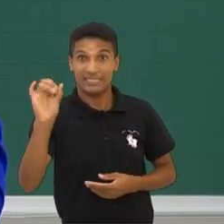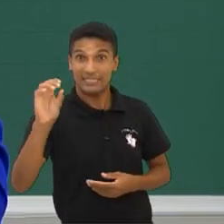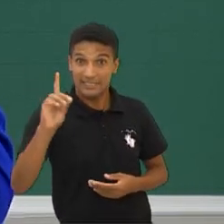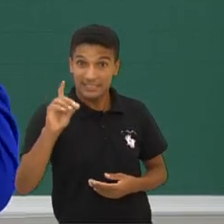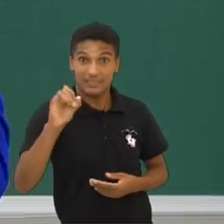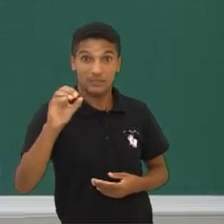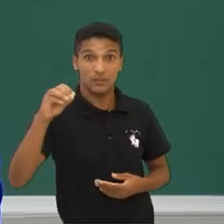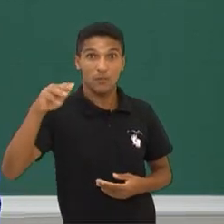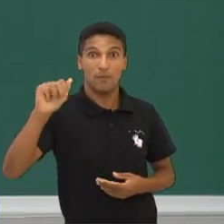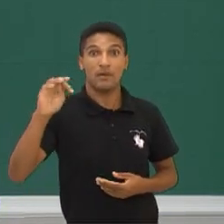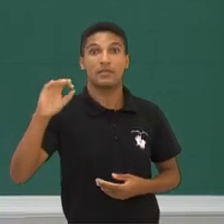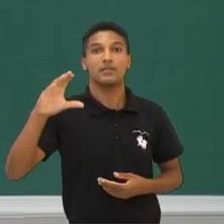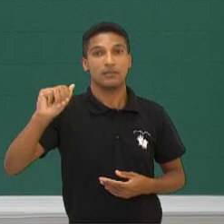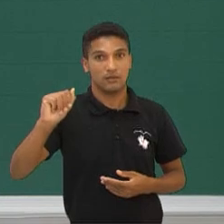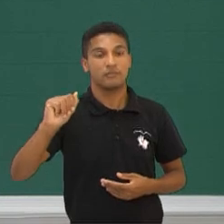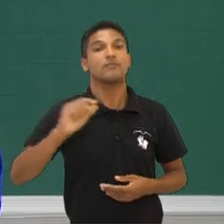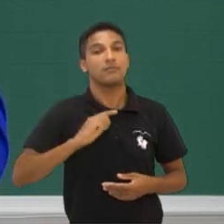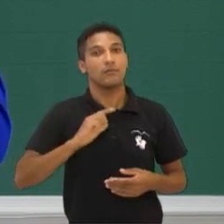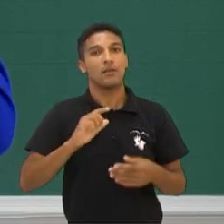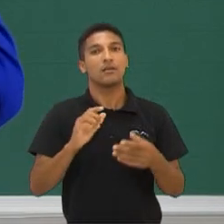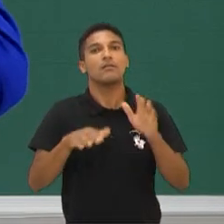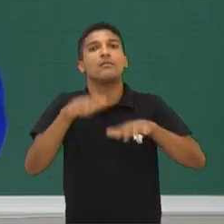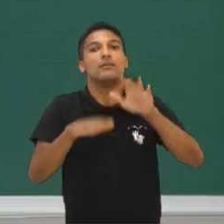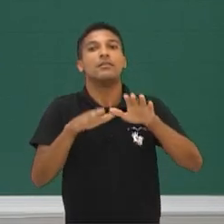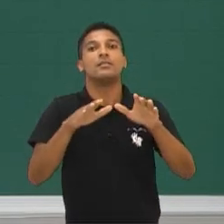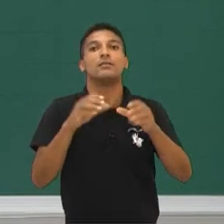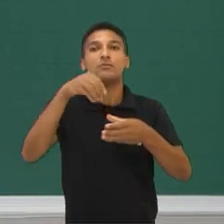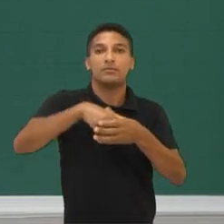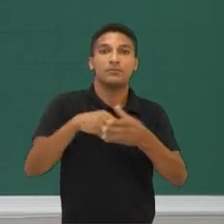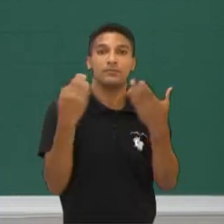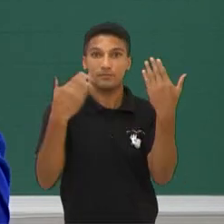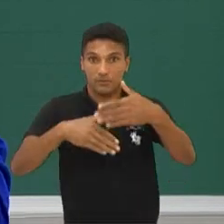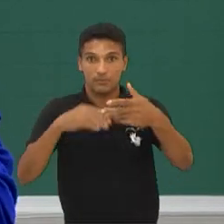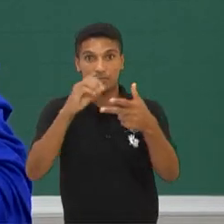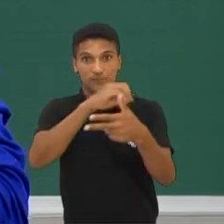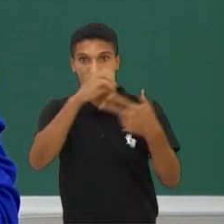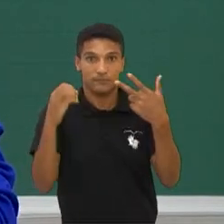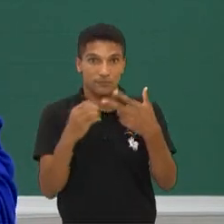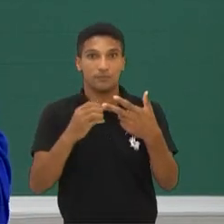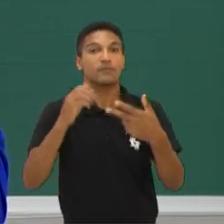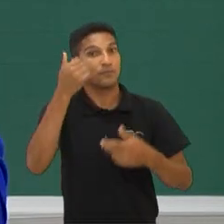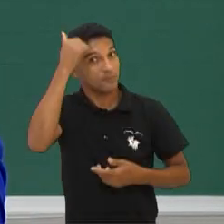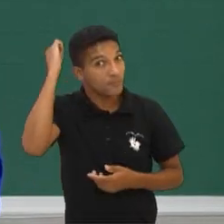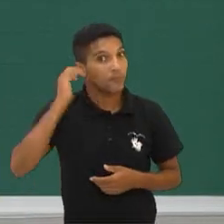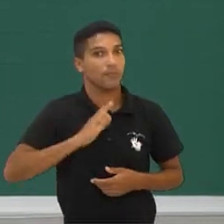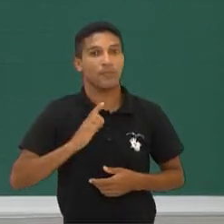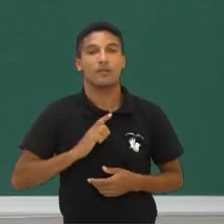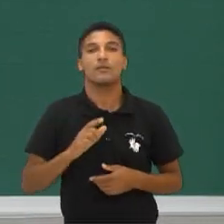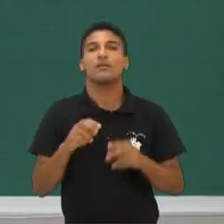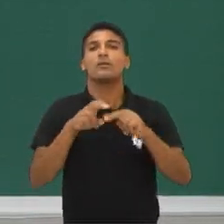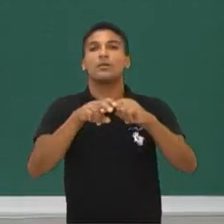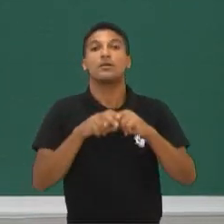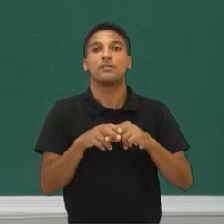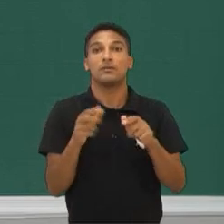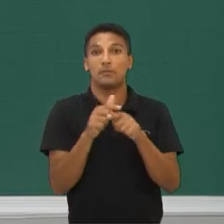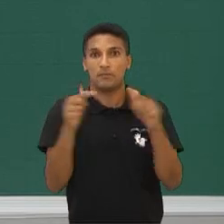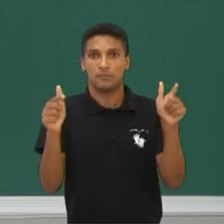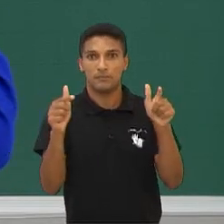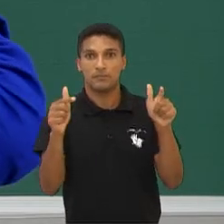Enem mesmo, vai aparecer às vezes. Por isso que na maioria das vezes nós sempre dizemos assim, não traduzam,